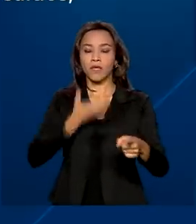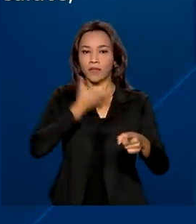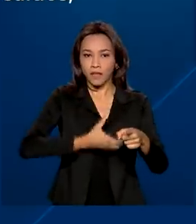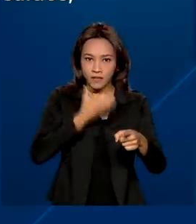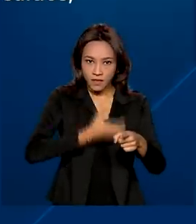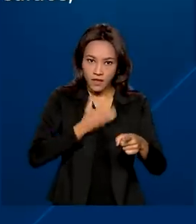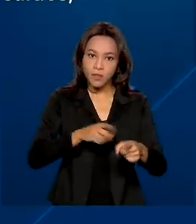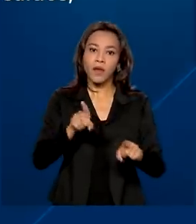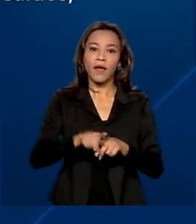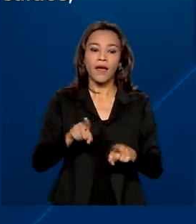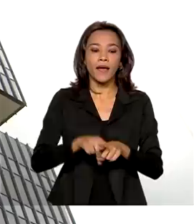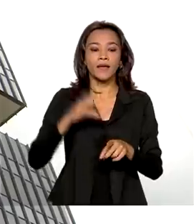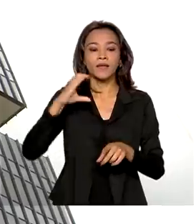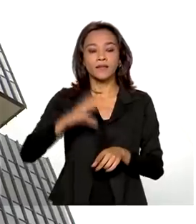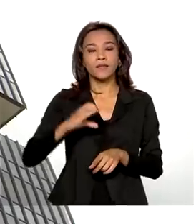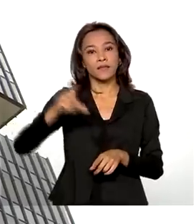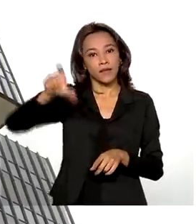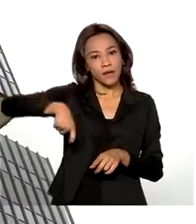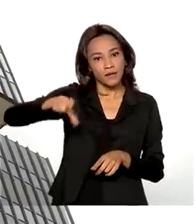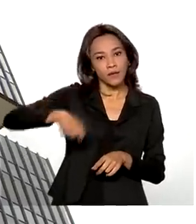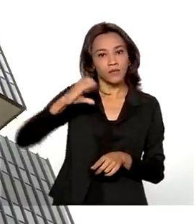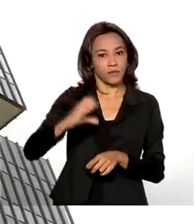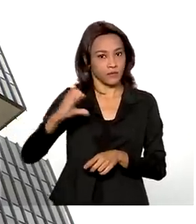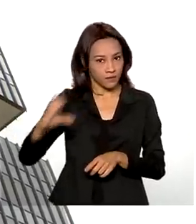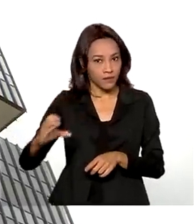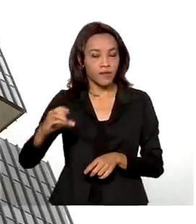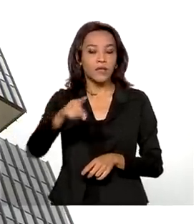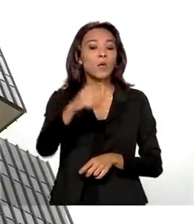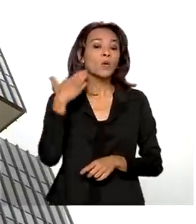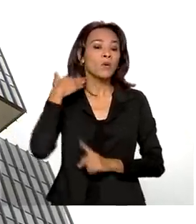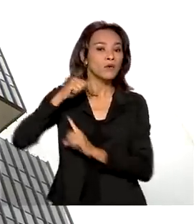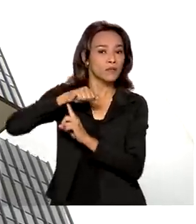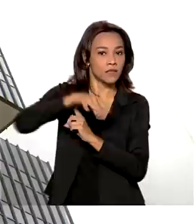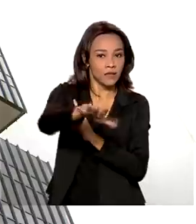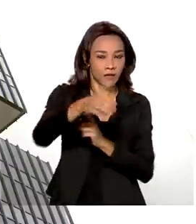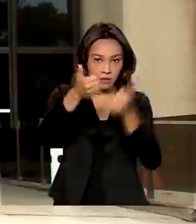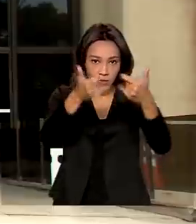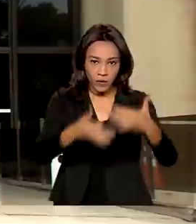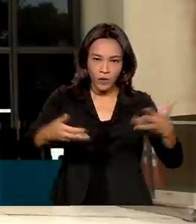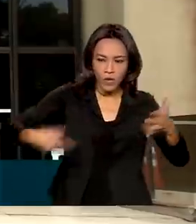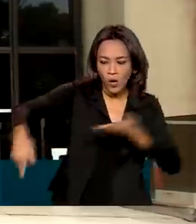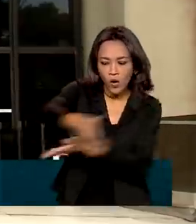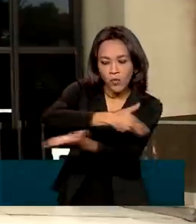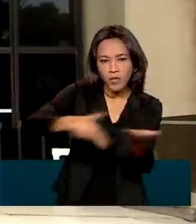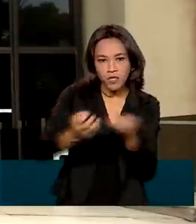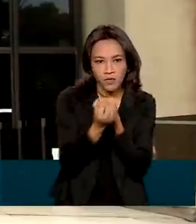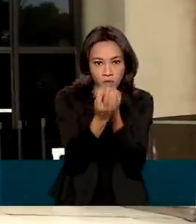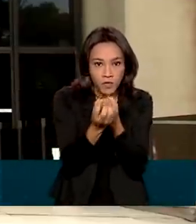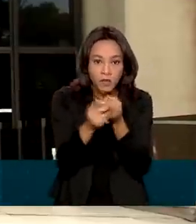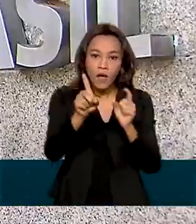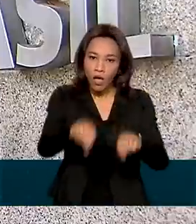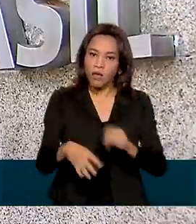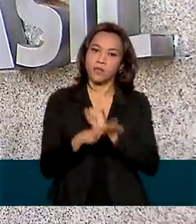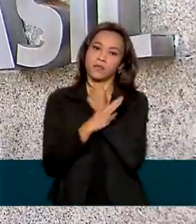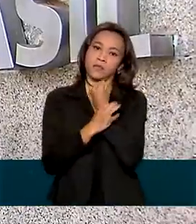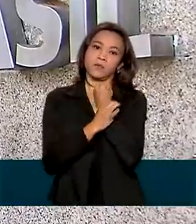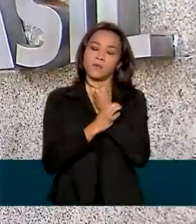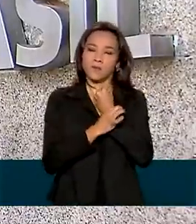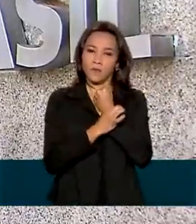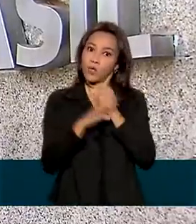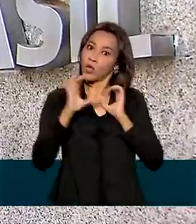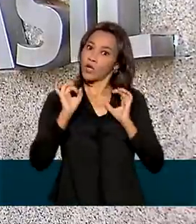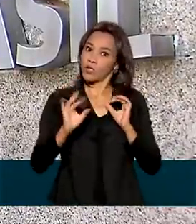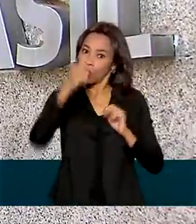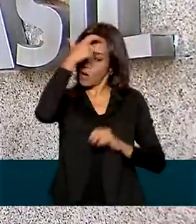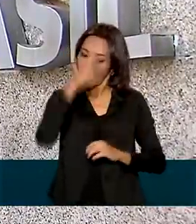as operações de crédito. De acordo com o Banco Central, o compartilhamento é seguro e só pode ser realizado mediante a